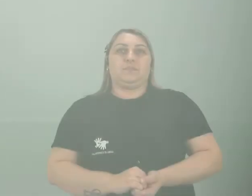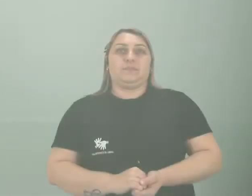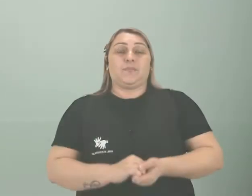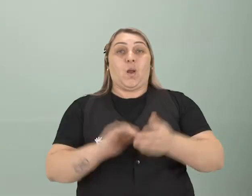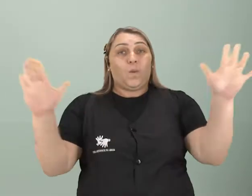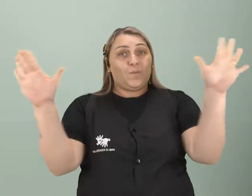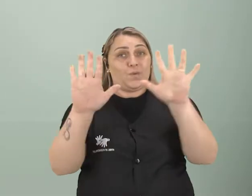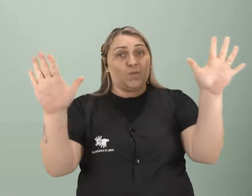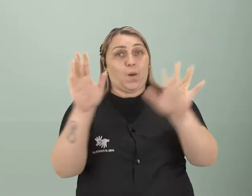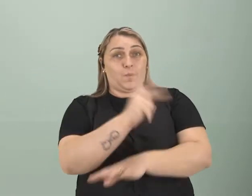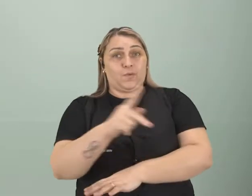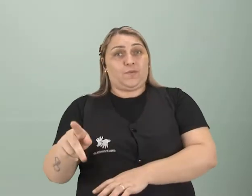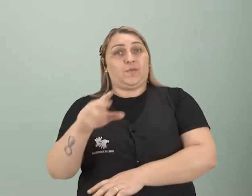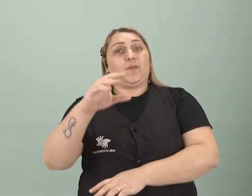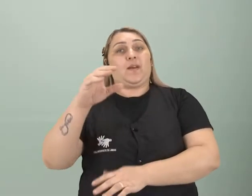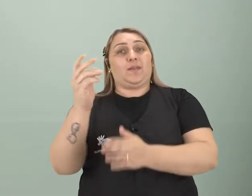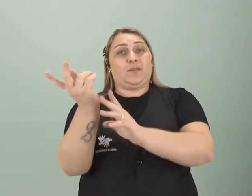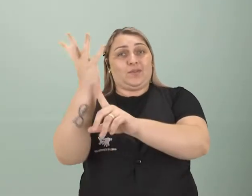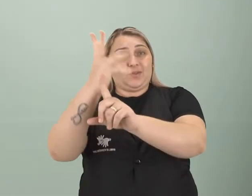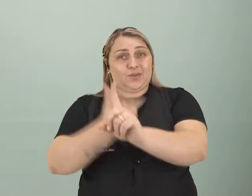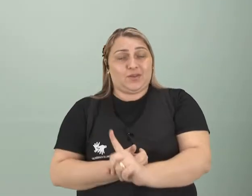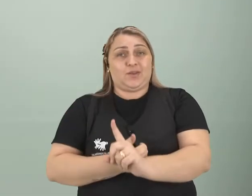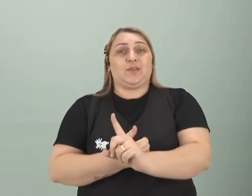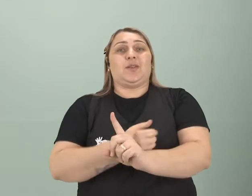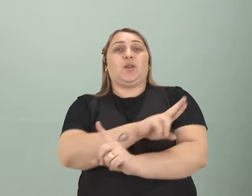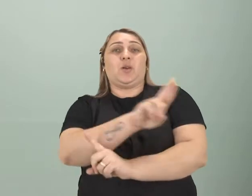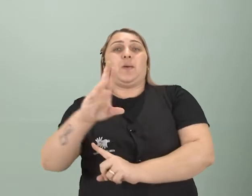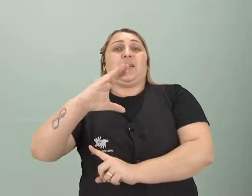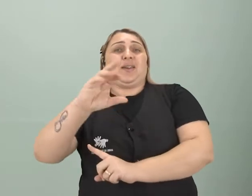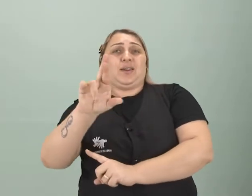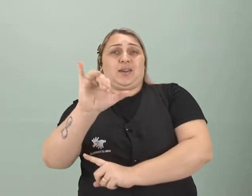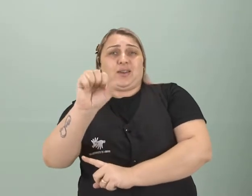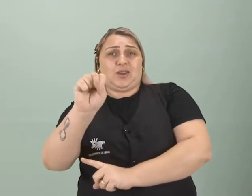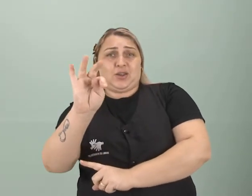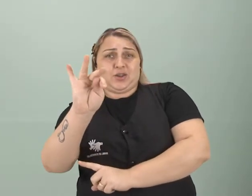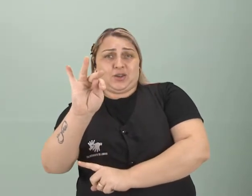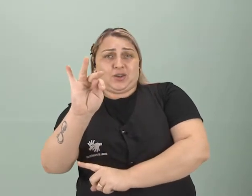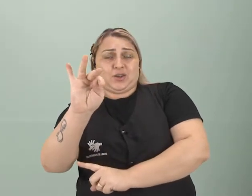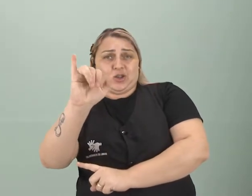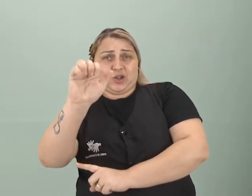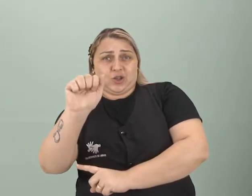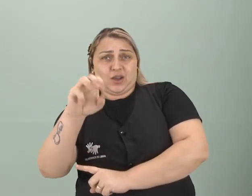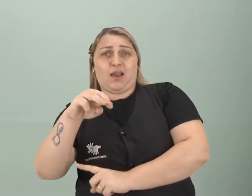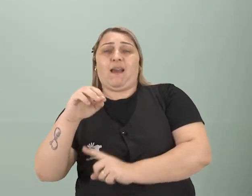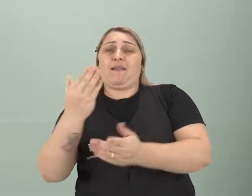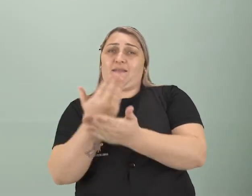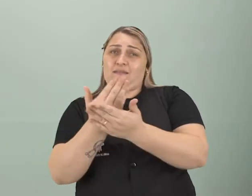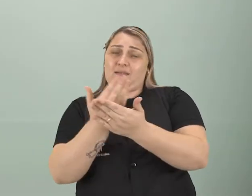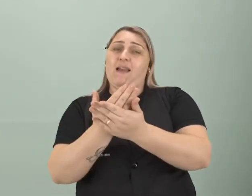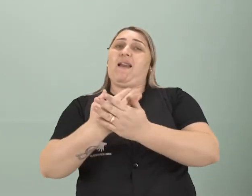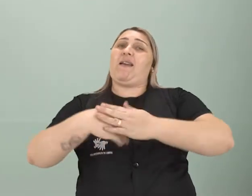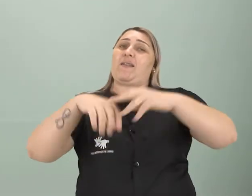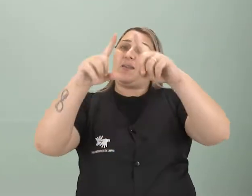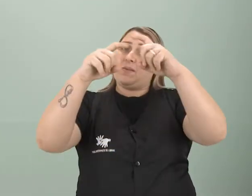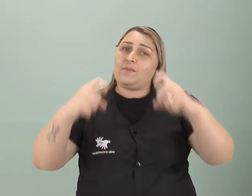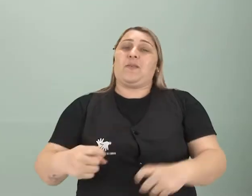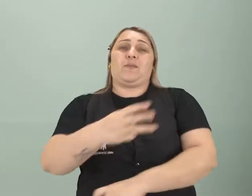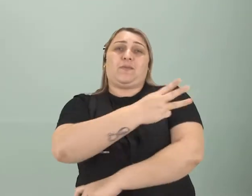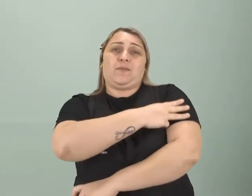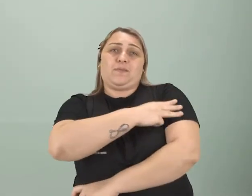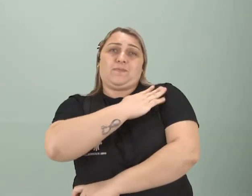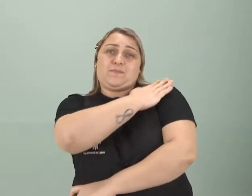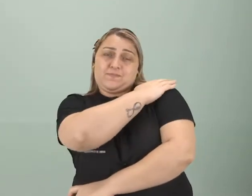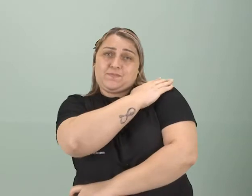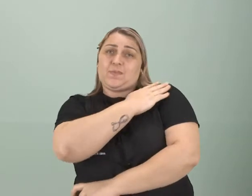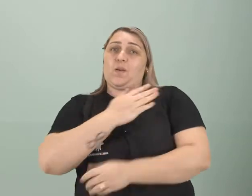Olá, eu sou o professor de arte, me chamo Cristian Moraes, e esta aula é específica para o terceiro ano do ensino médio.